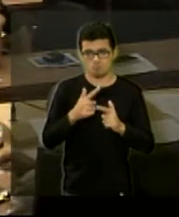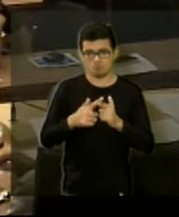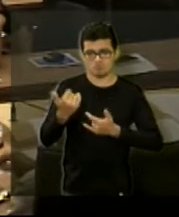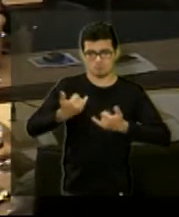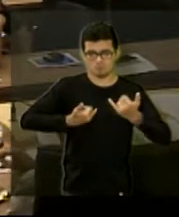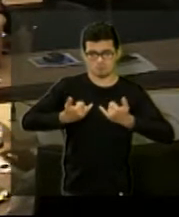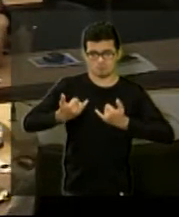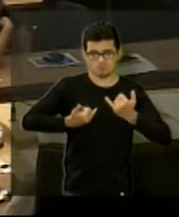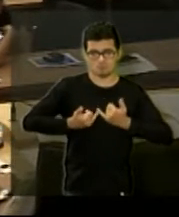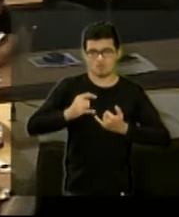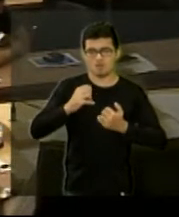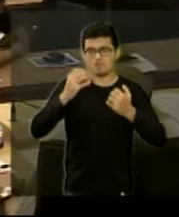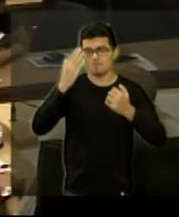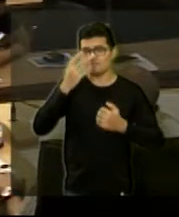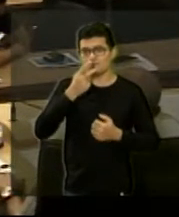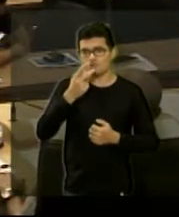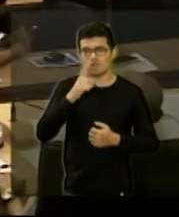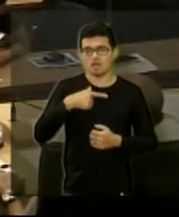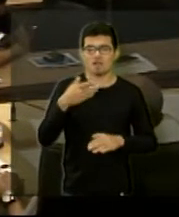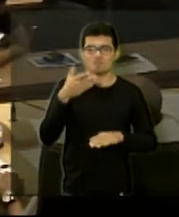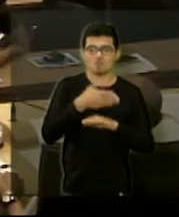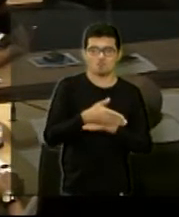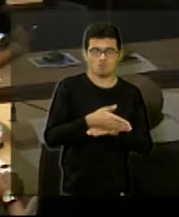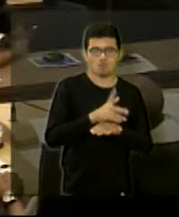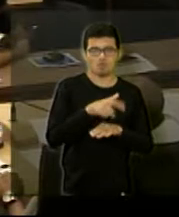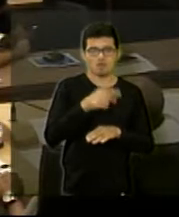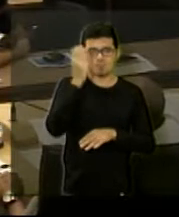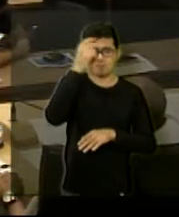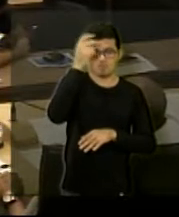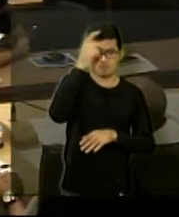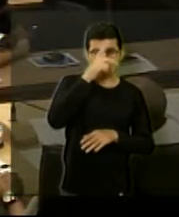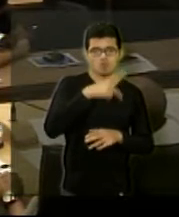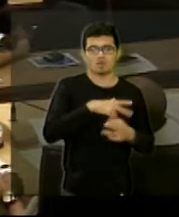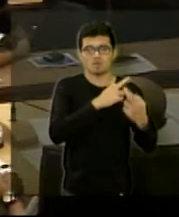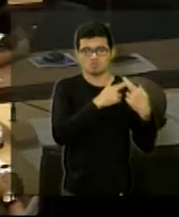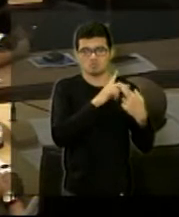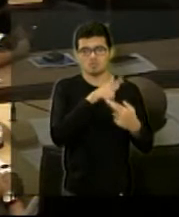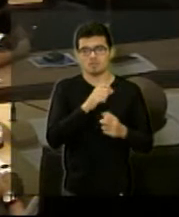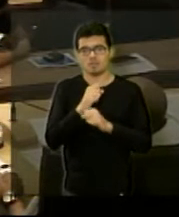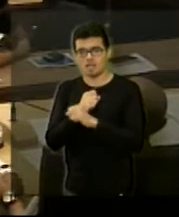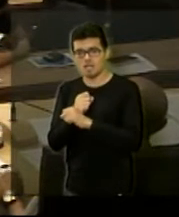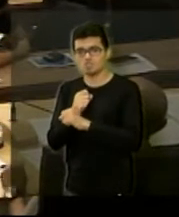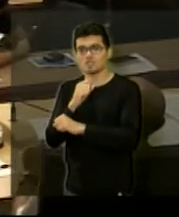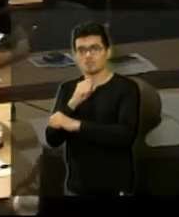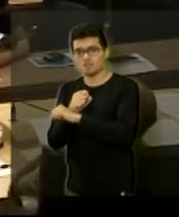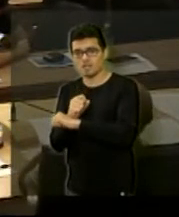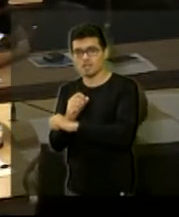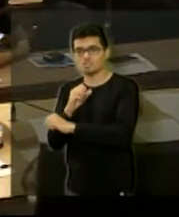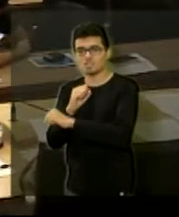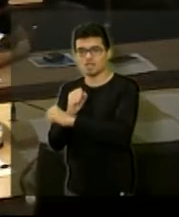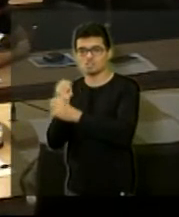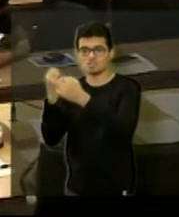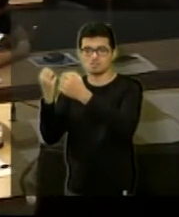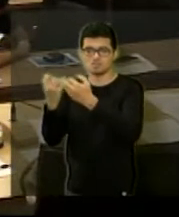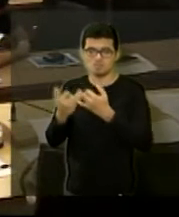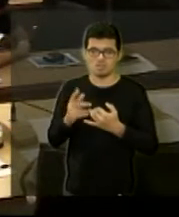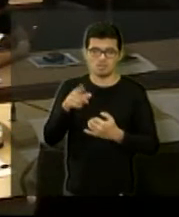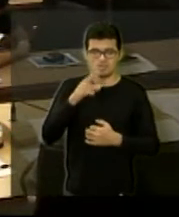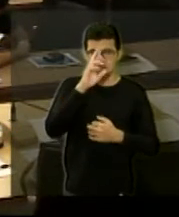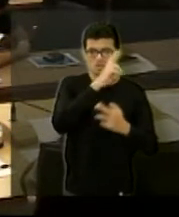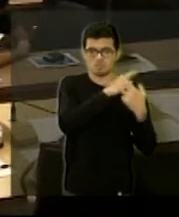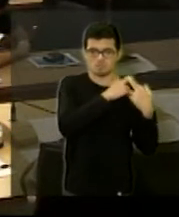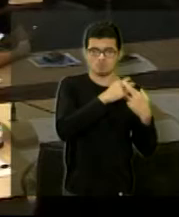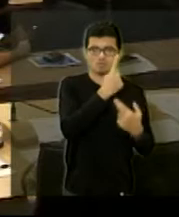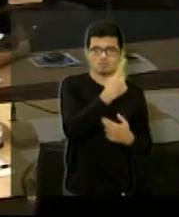temos, mas vai na Prefeitura, é responsabilidade da Caixa, vai na Caixa, é responsabilidade da Prefeitura, e nós ficamos